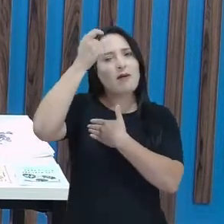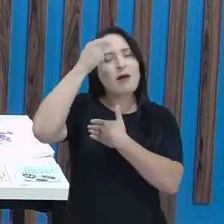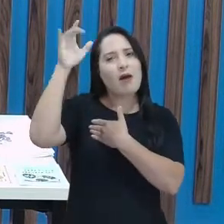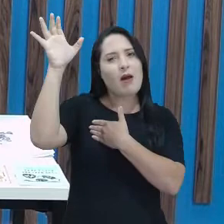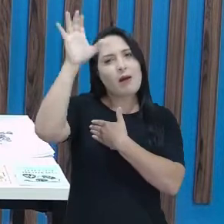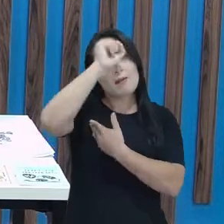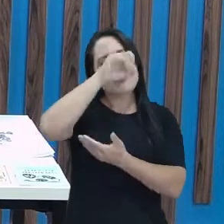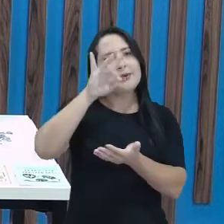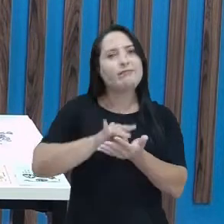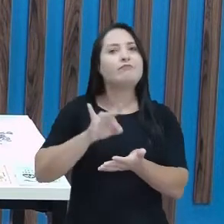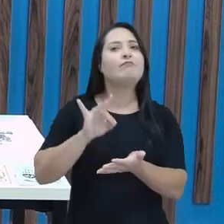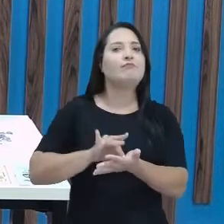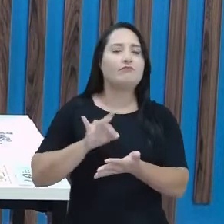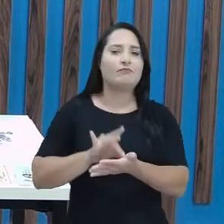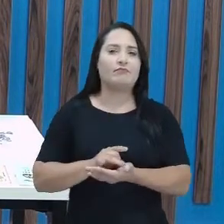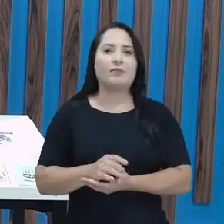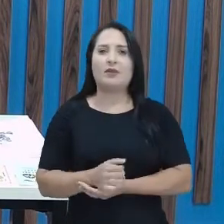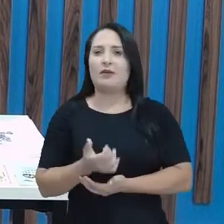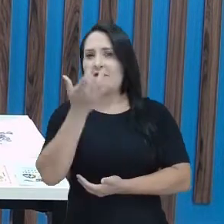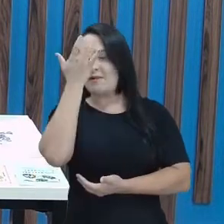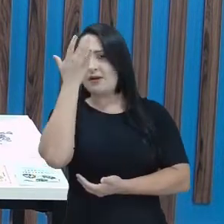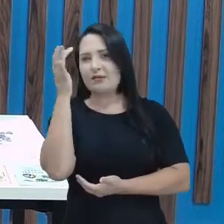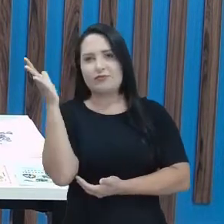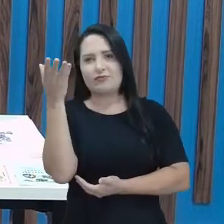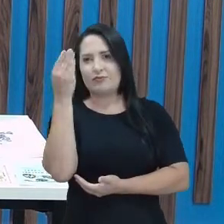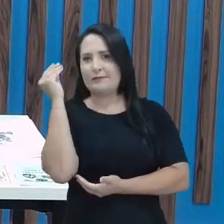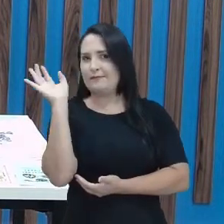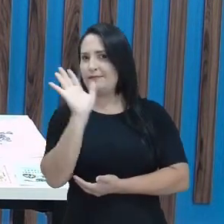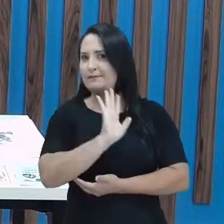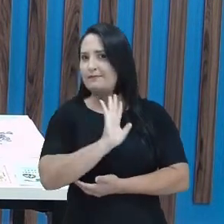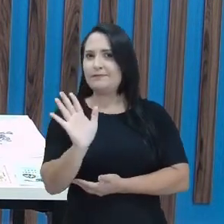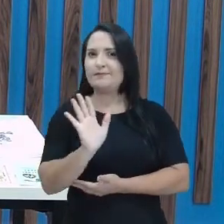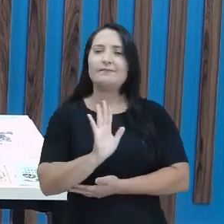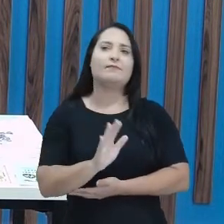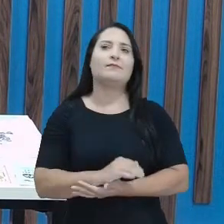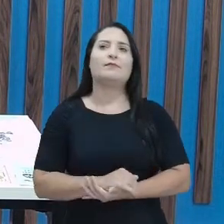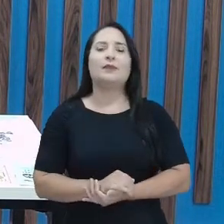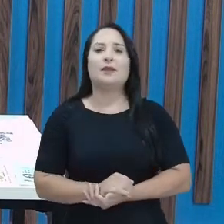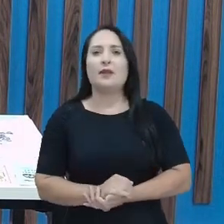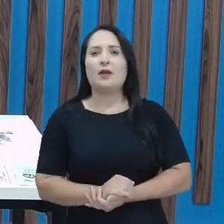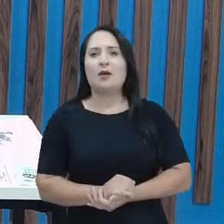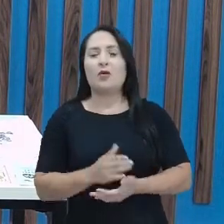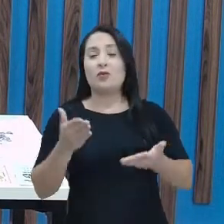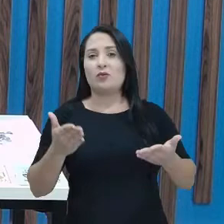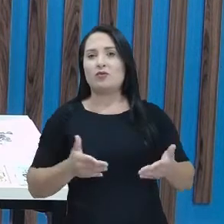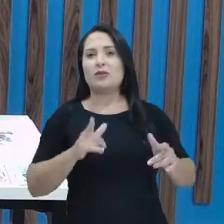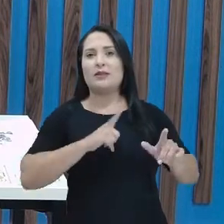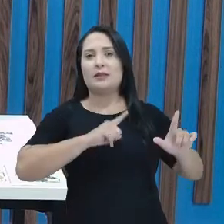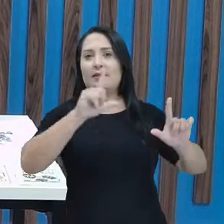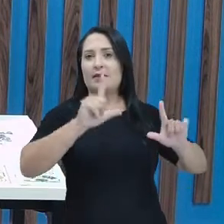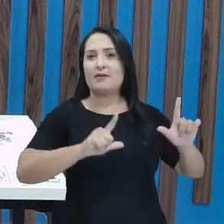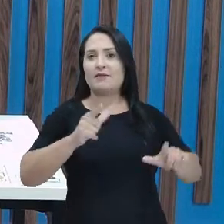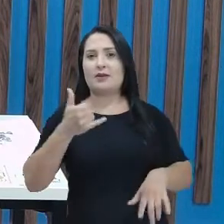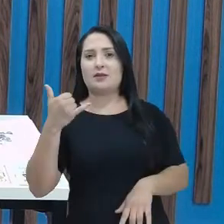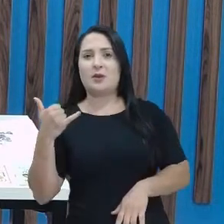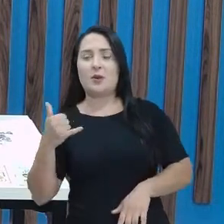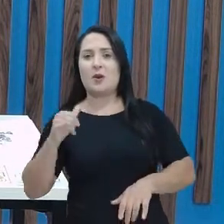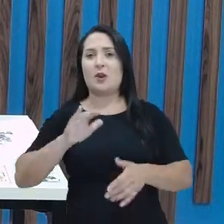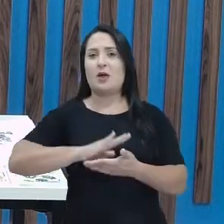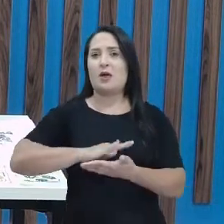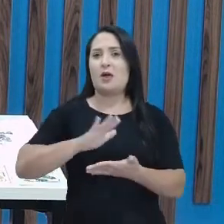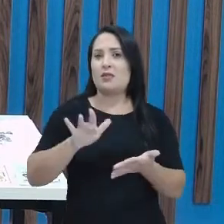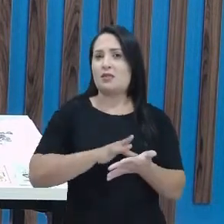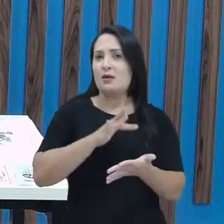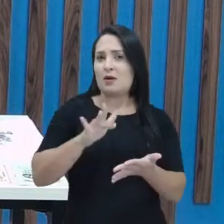esqueça tão fácil, certo gente? Vamos ver de que forma podemos assistir a essa aula? TV, celular, tablet, computador,